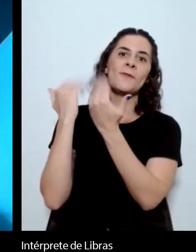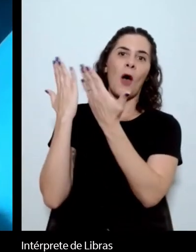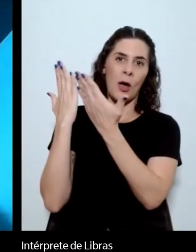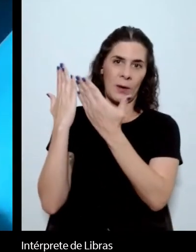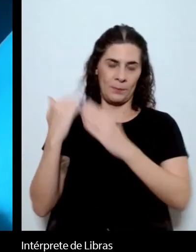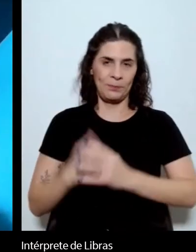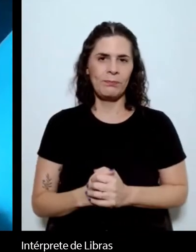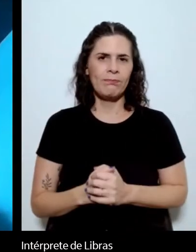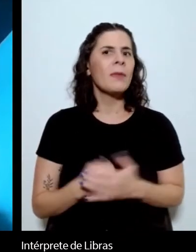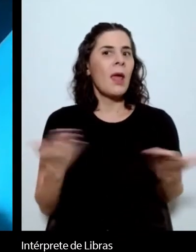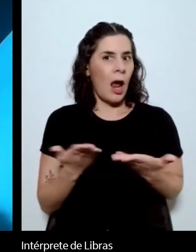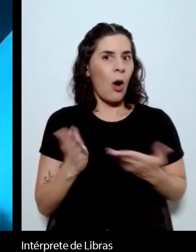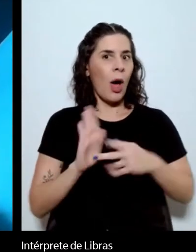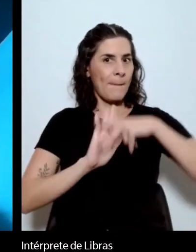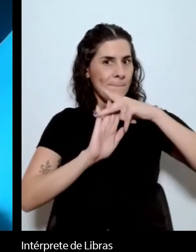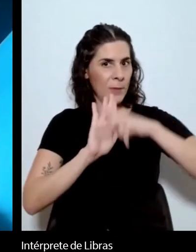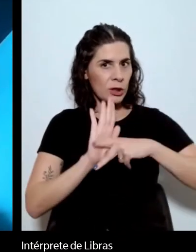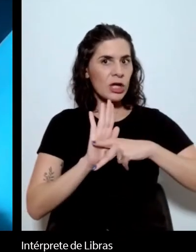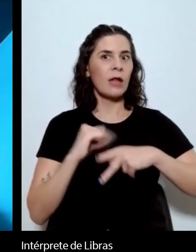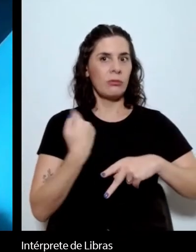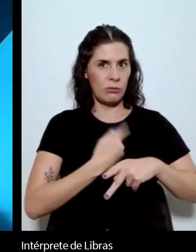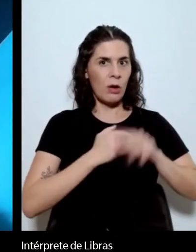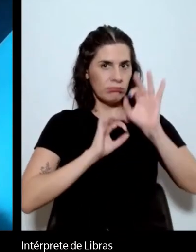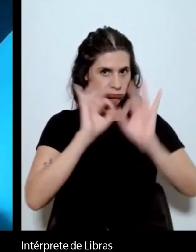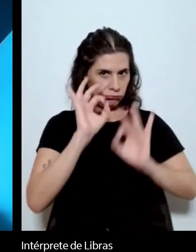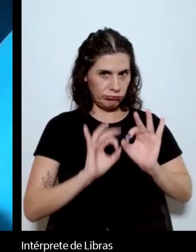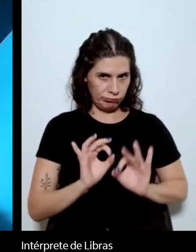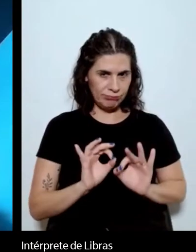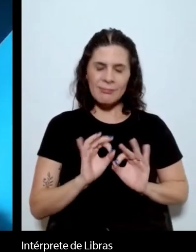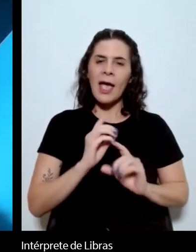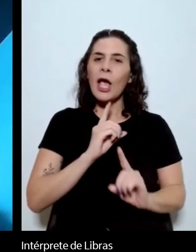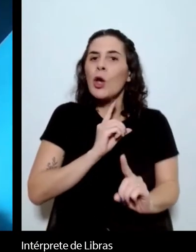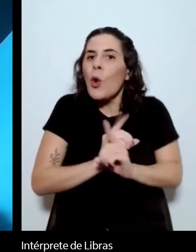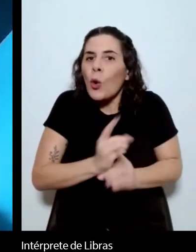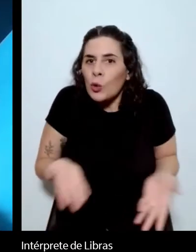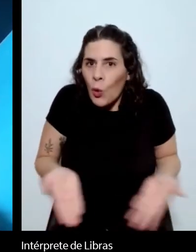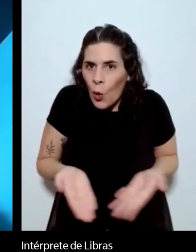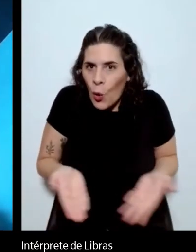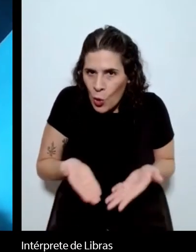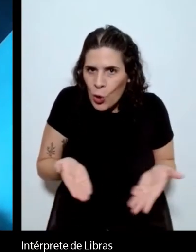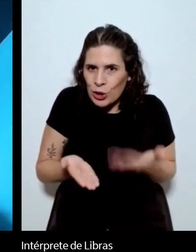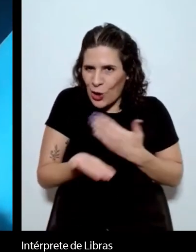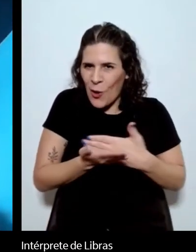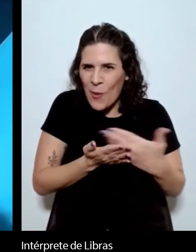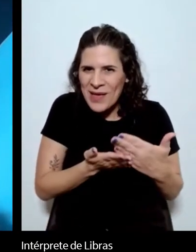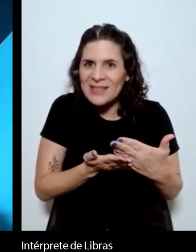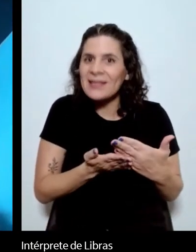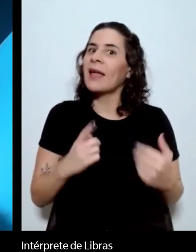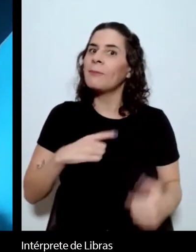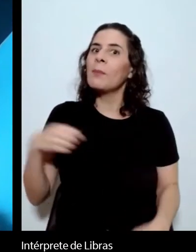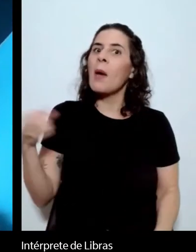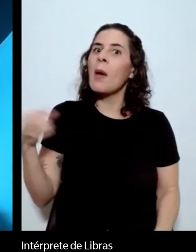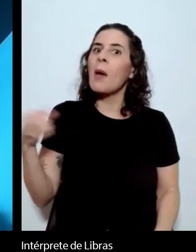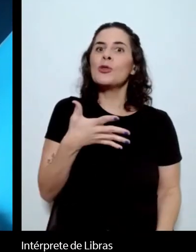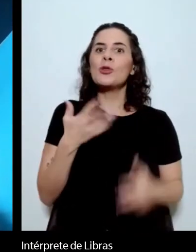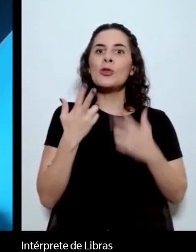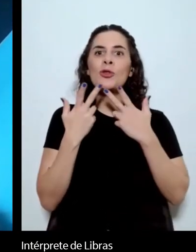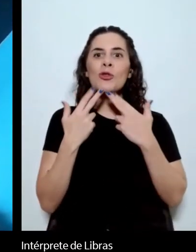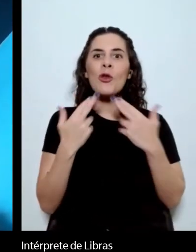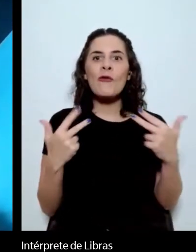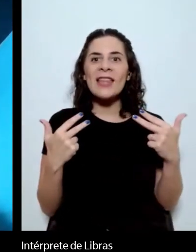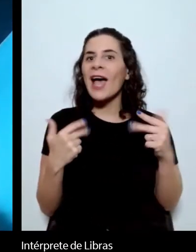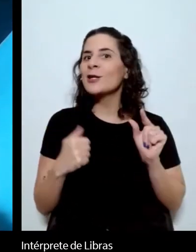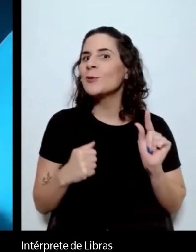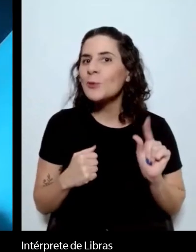o que agora estamos principiando, o encontro que principiamos agora, ele possui uma novidade importante. Eu acho que vale a pena